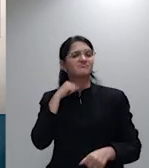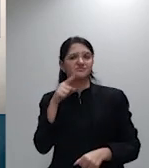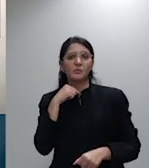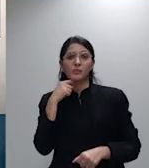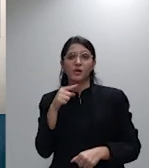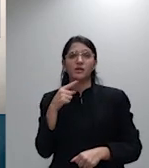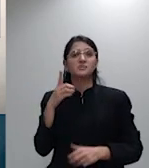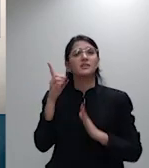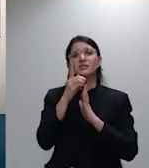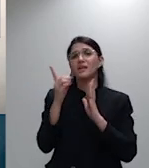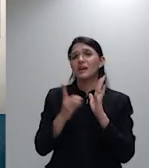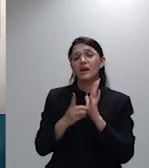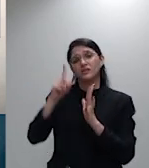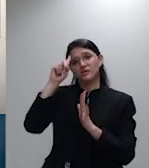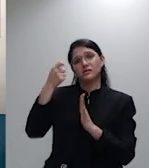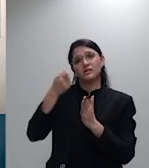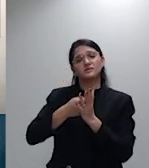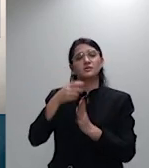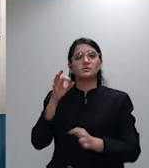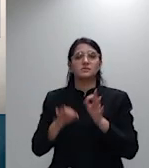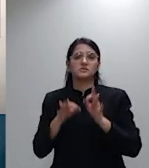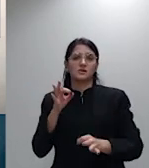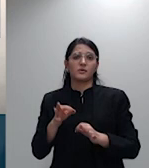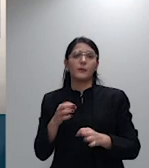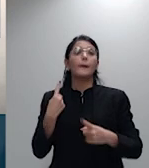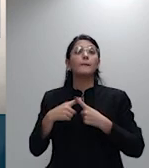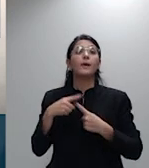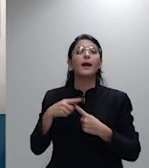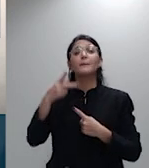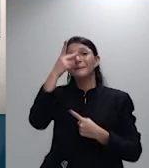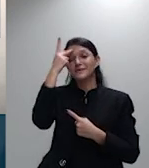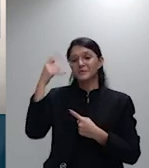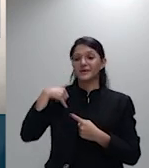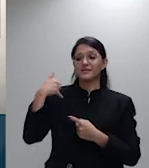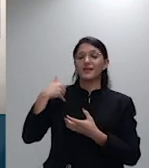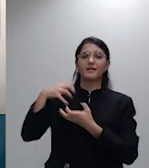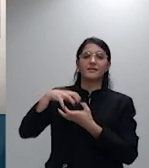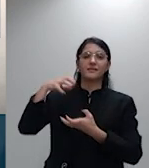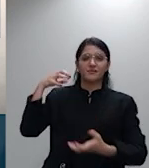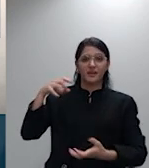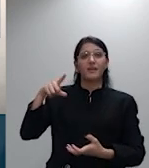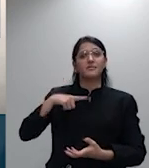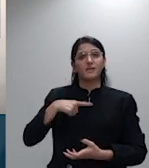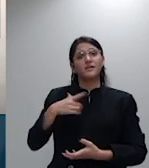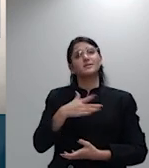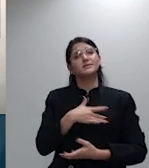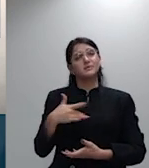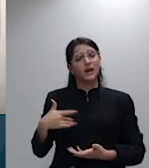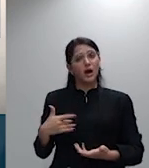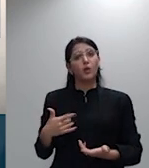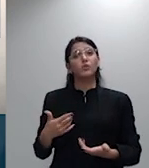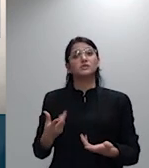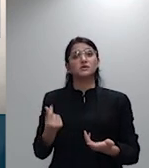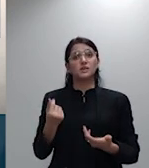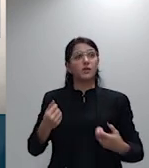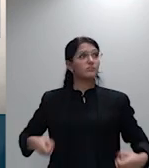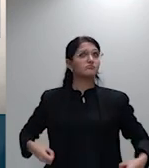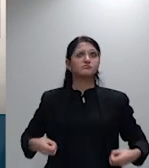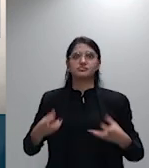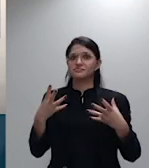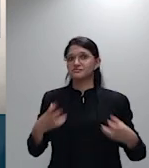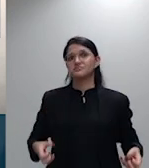os idosos eles gastam mais com saúde seja na prevenção seja no tratamento de suas doenças e isso aí